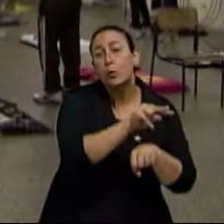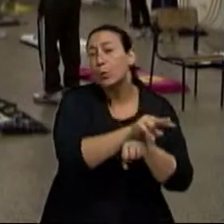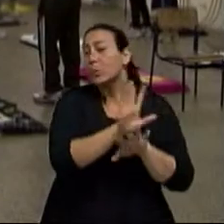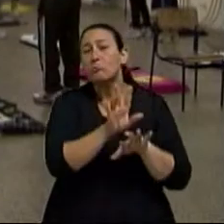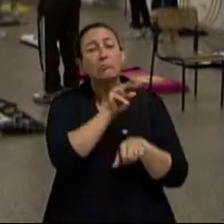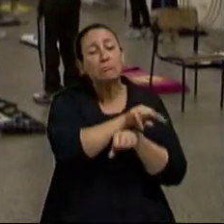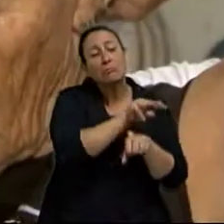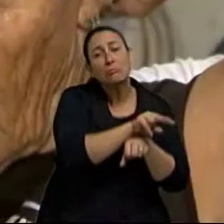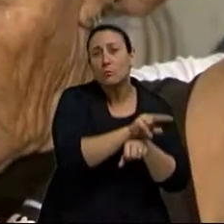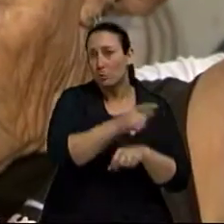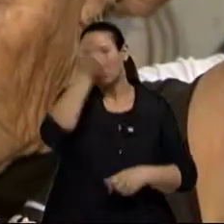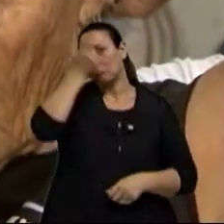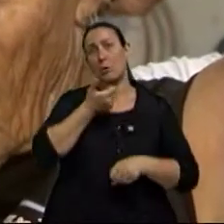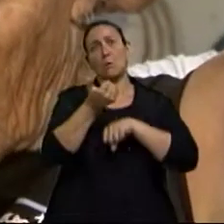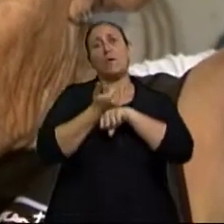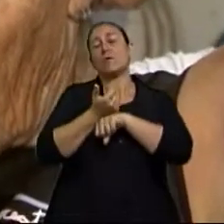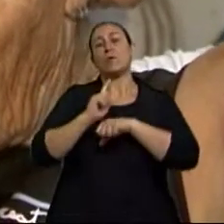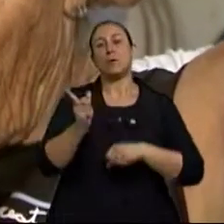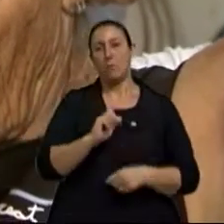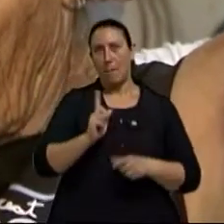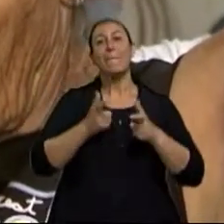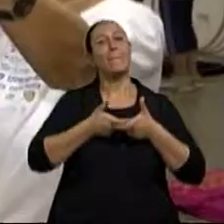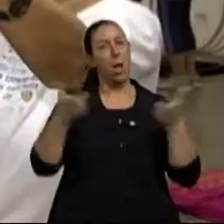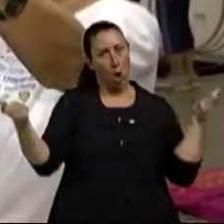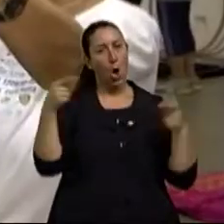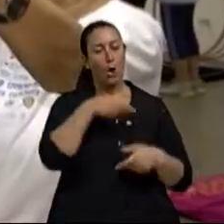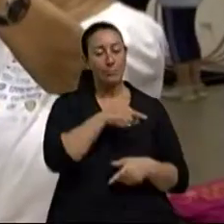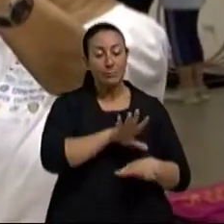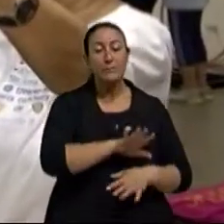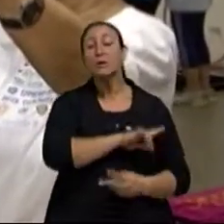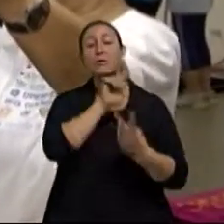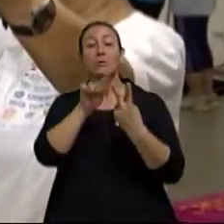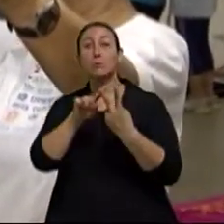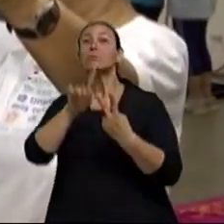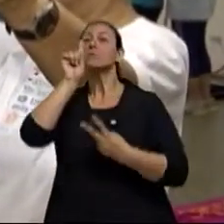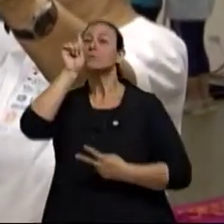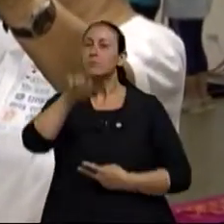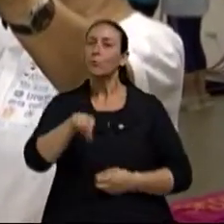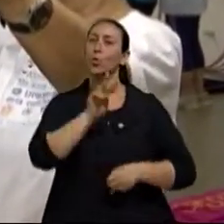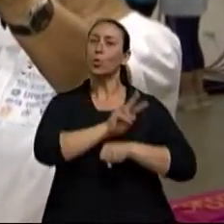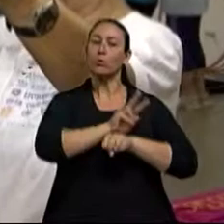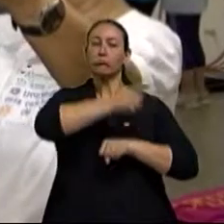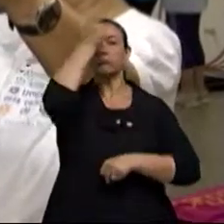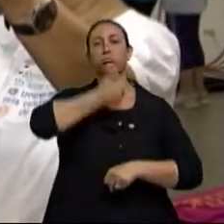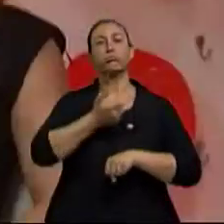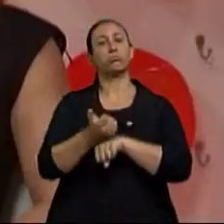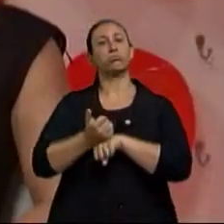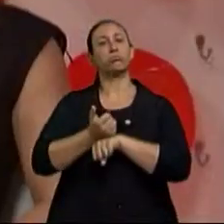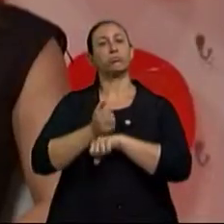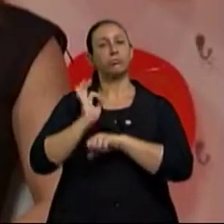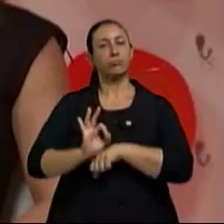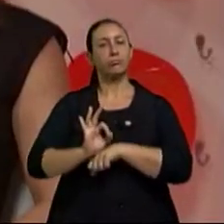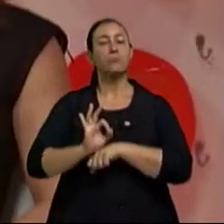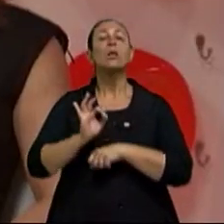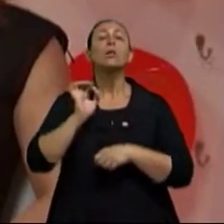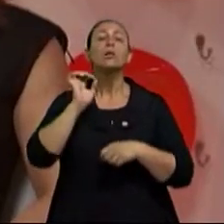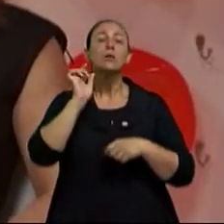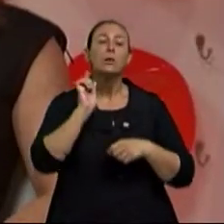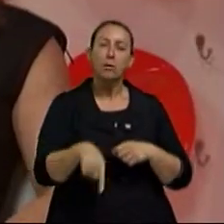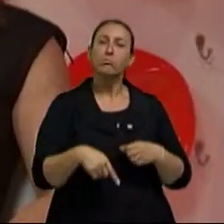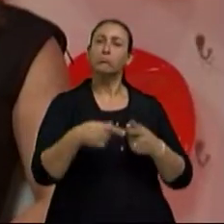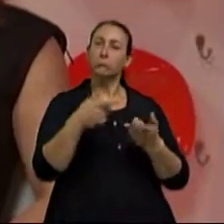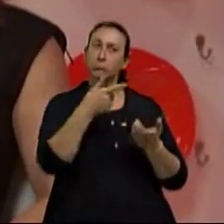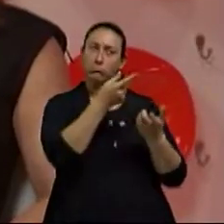do dia a dia. número, né? Que é o maior número. E o cuidador formal, que seria aquela pessoa contratada, que